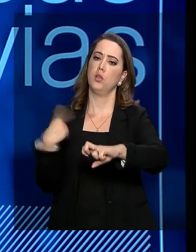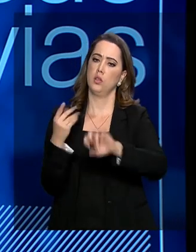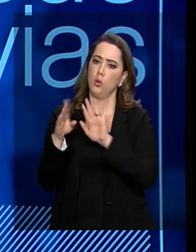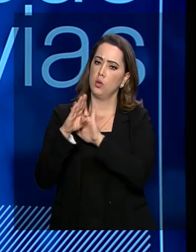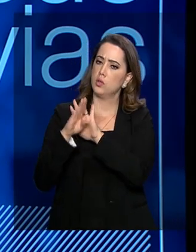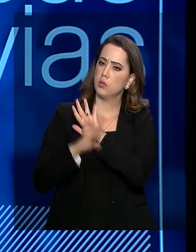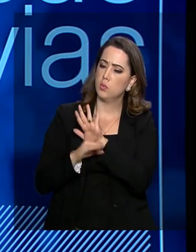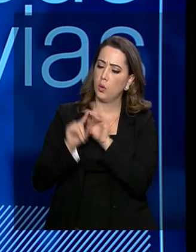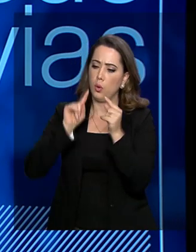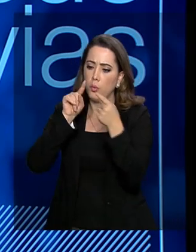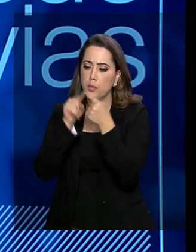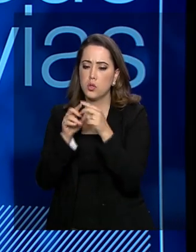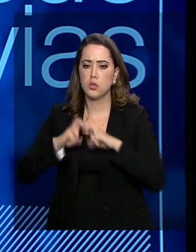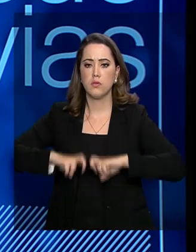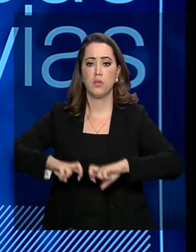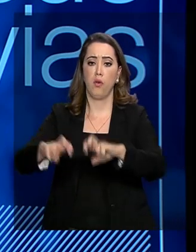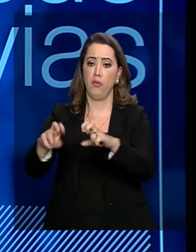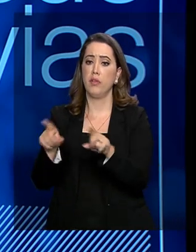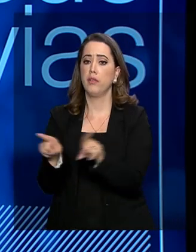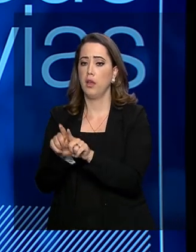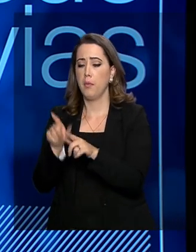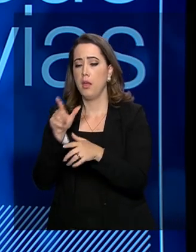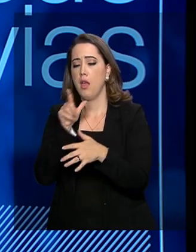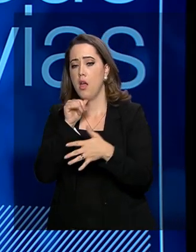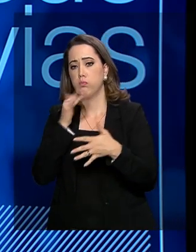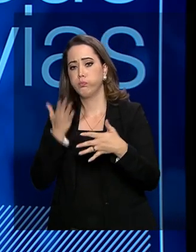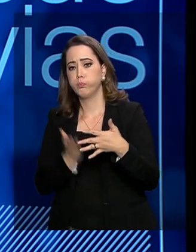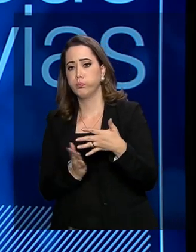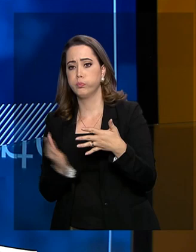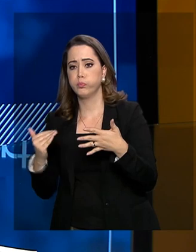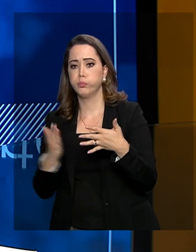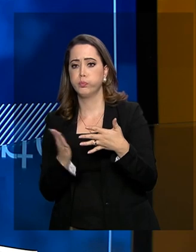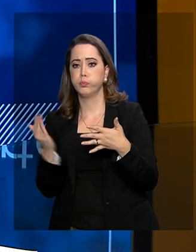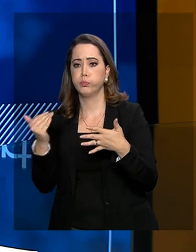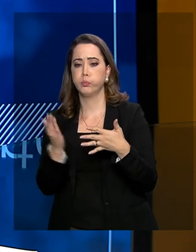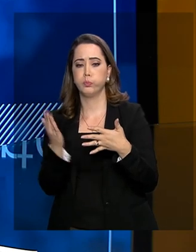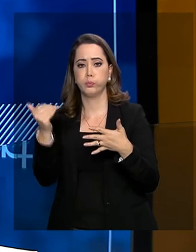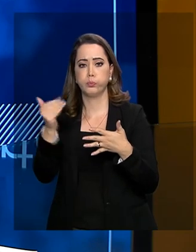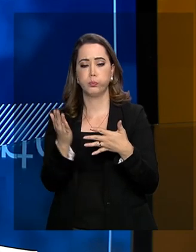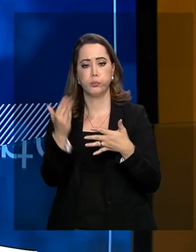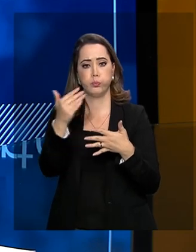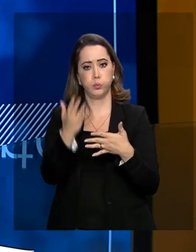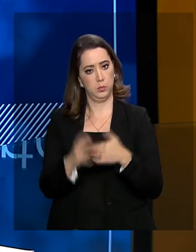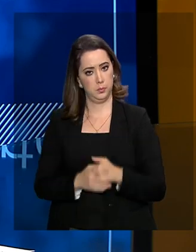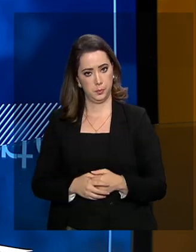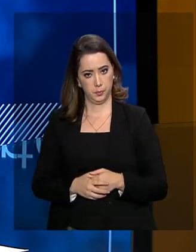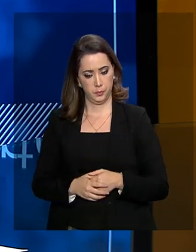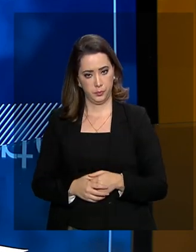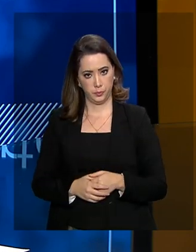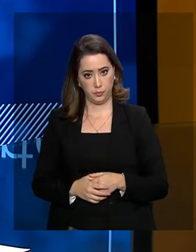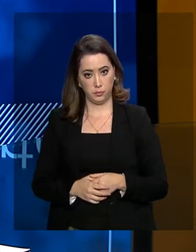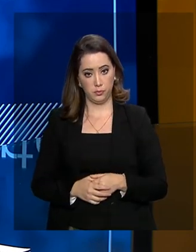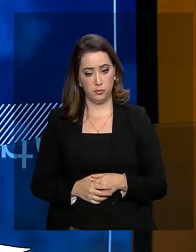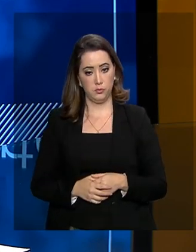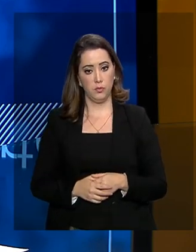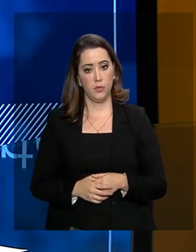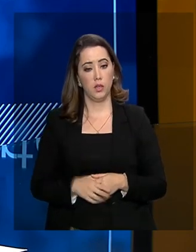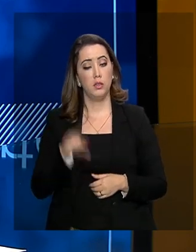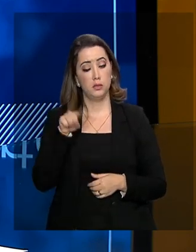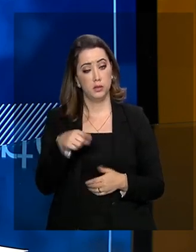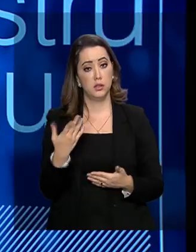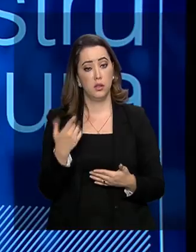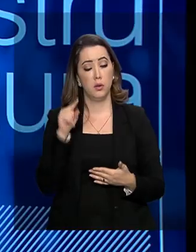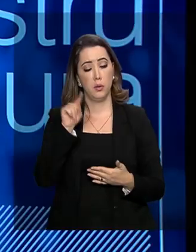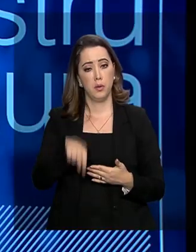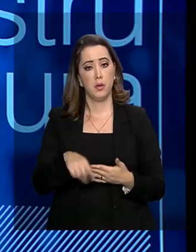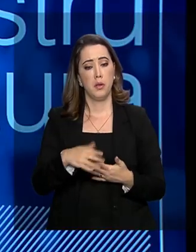muito focado nas ferrovias, nas hidrovias e utilizar mais a nossa cabotagem. E é isso que a Política Nacional de Transportes propõe?